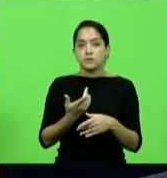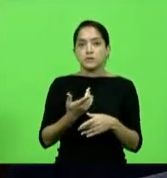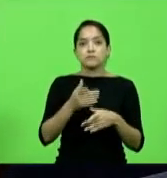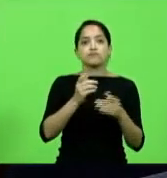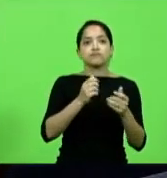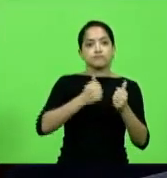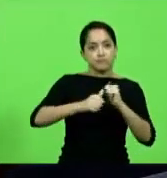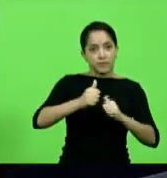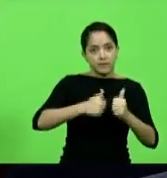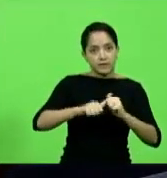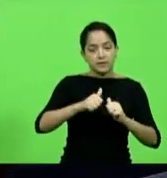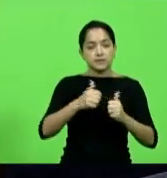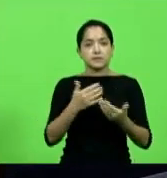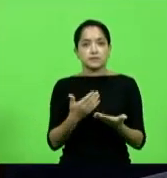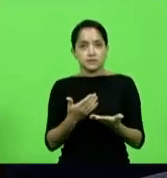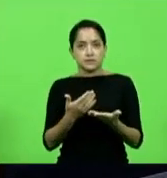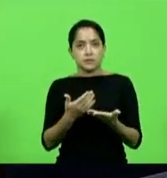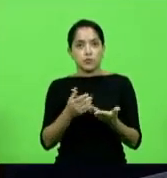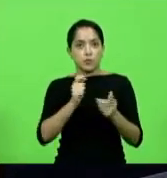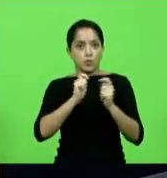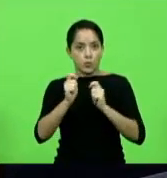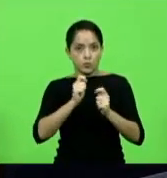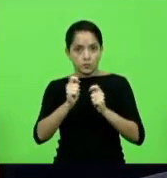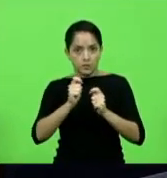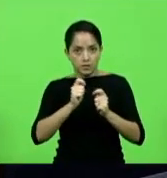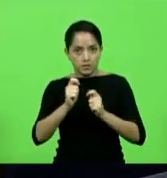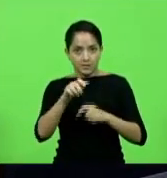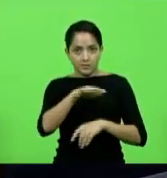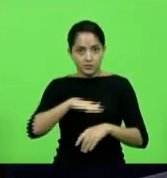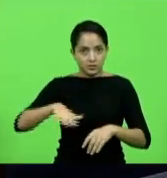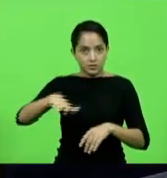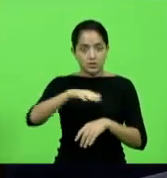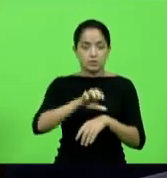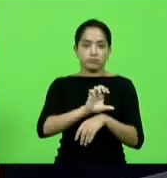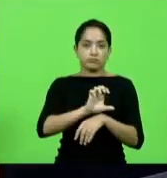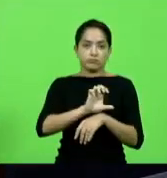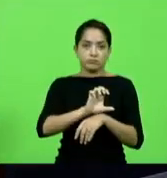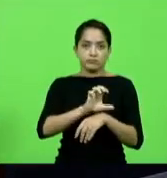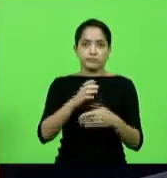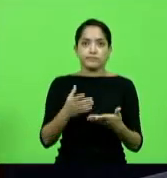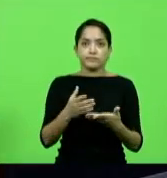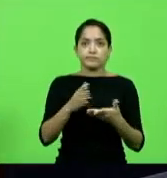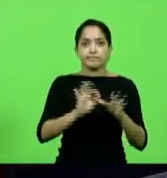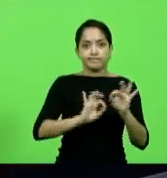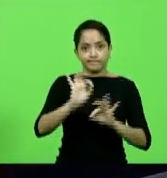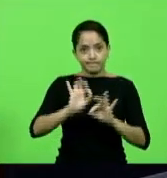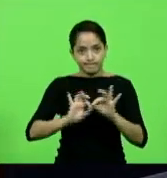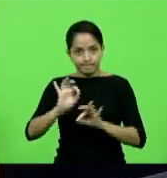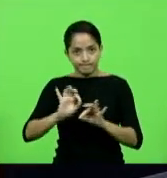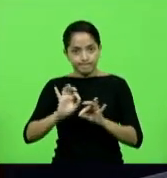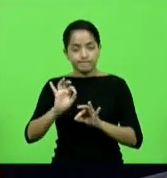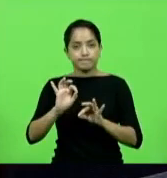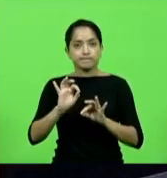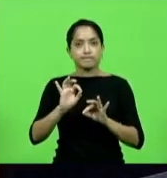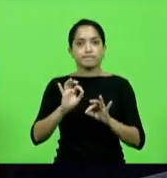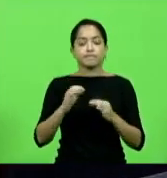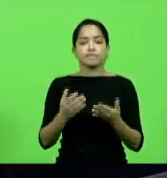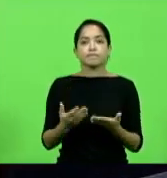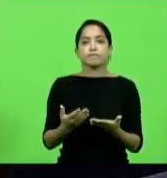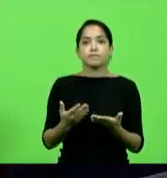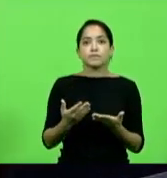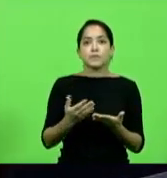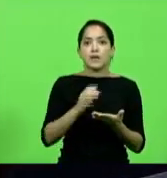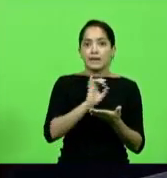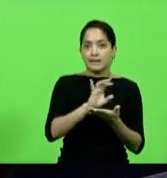validação da controladoria geral do estado que fundamentará formalmente cada